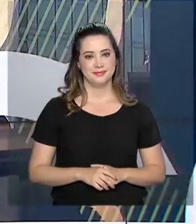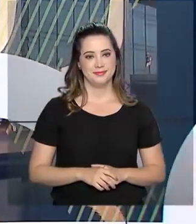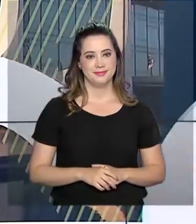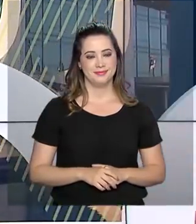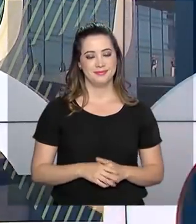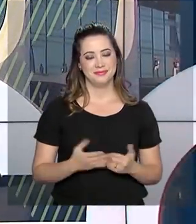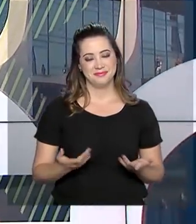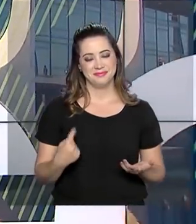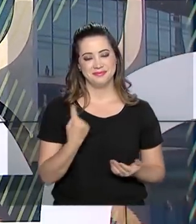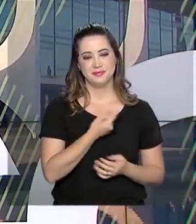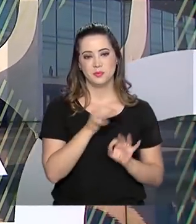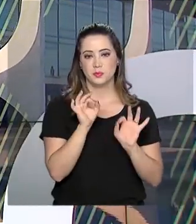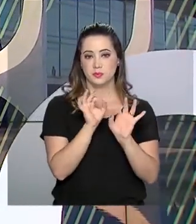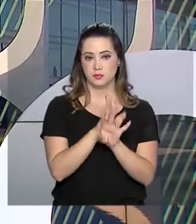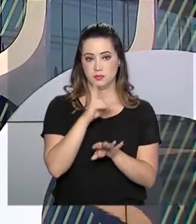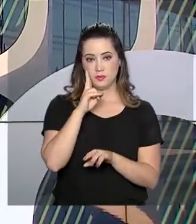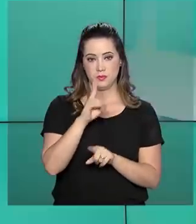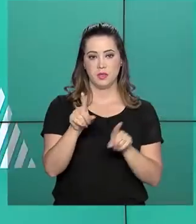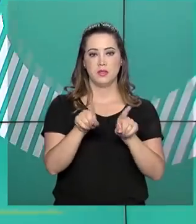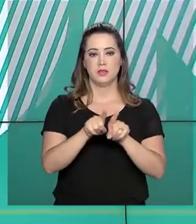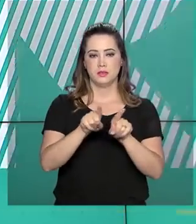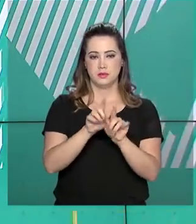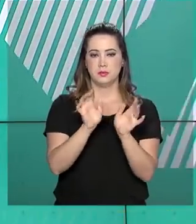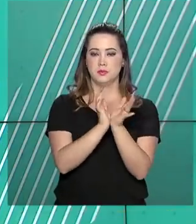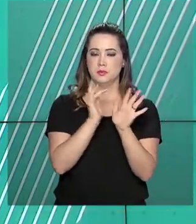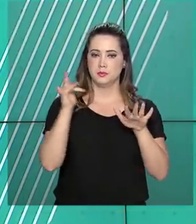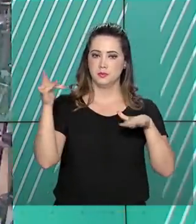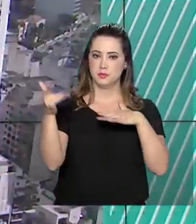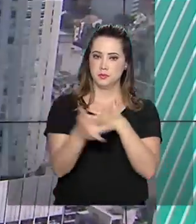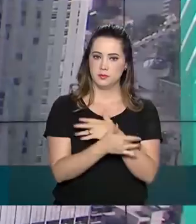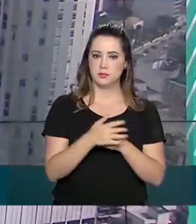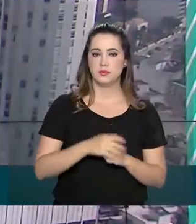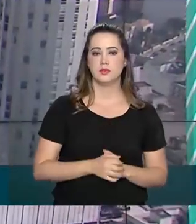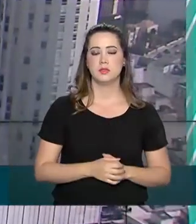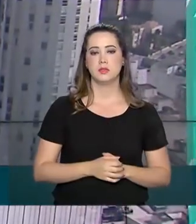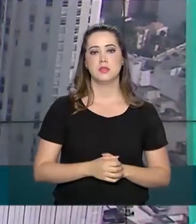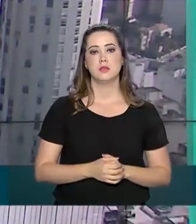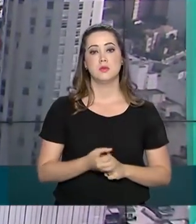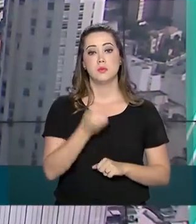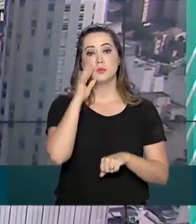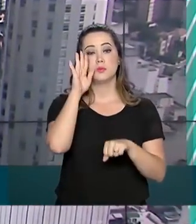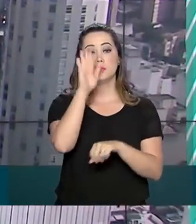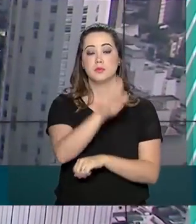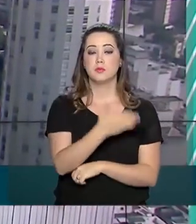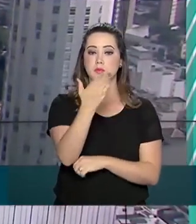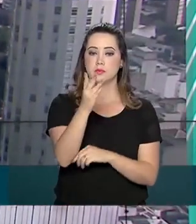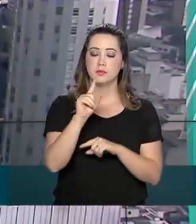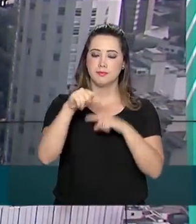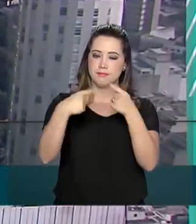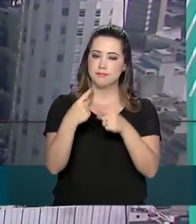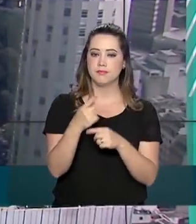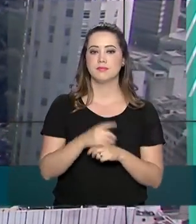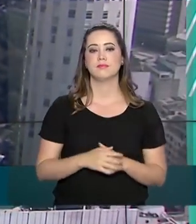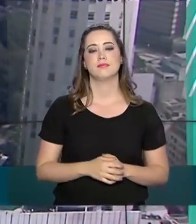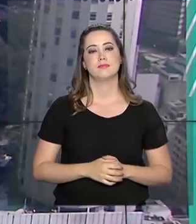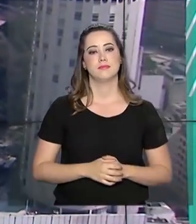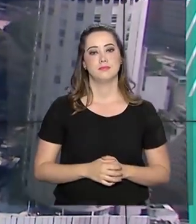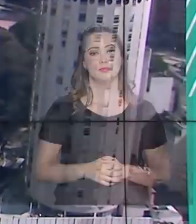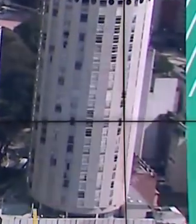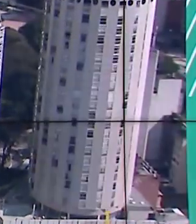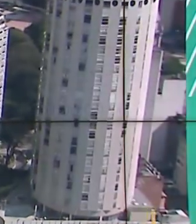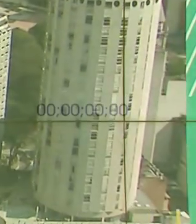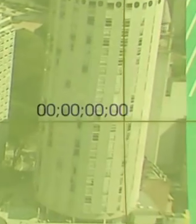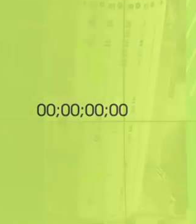E nós ficamos por aqui. Acompanhe a gente também pelas redes sociais. Uma boa tarde para você e até a próxima edição.